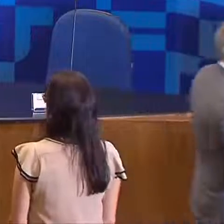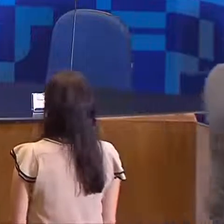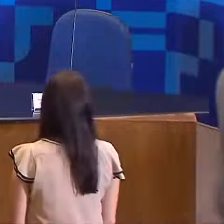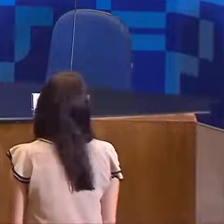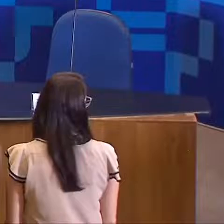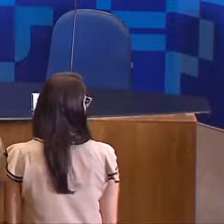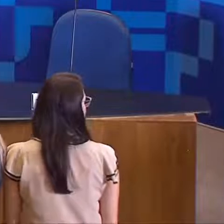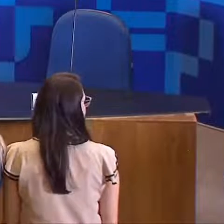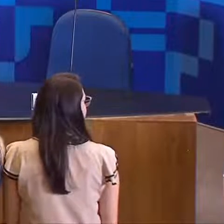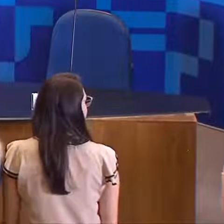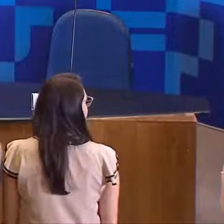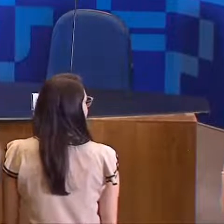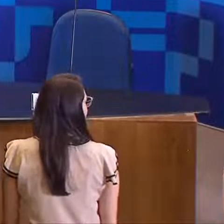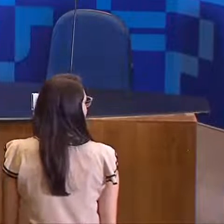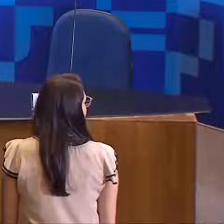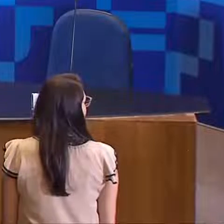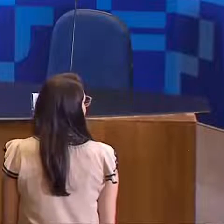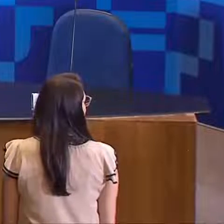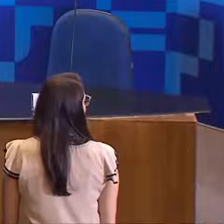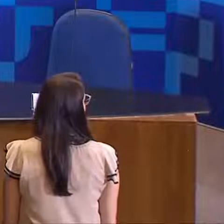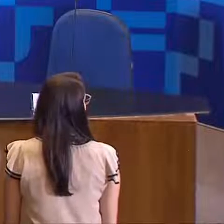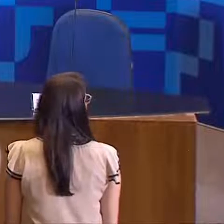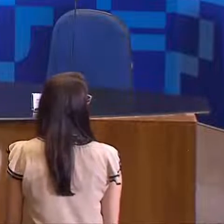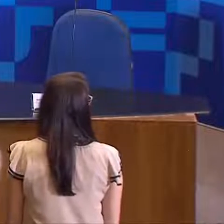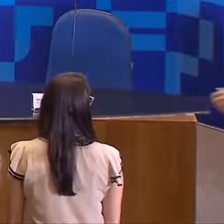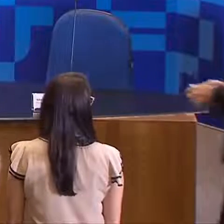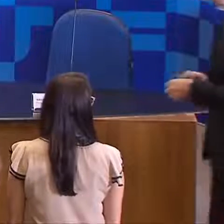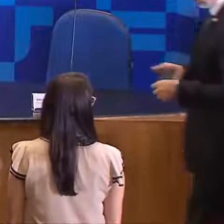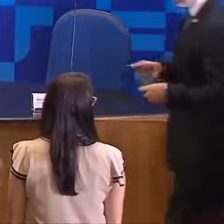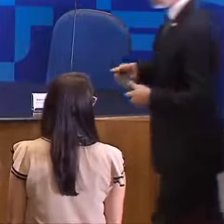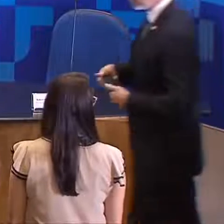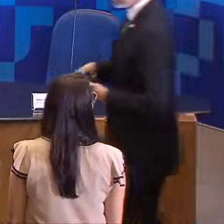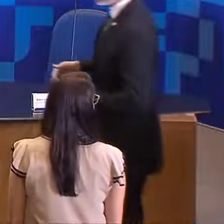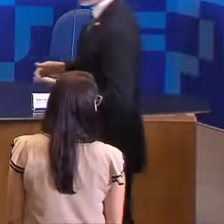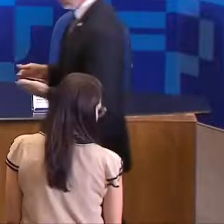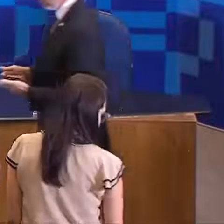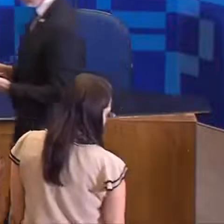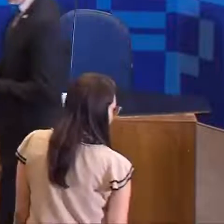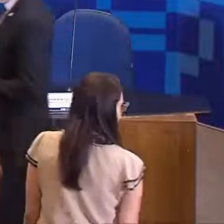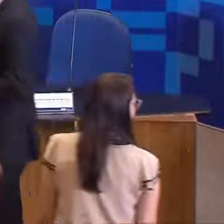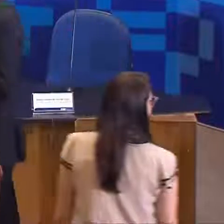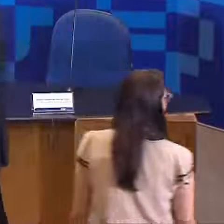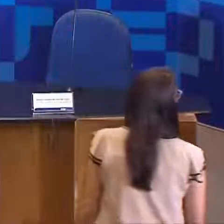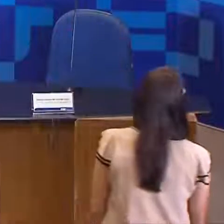silencioso, pois em instantes daremos início à coletiva de imprensa do Enem 2022.